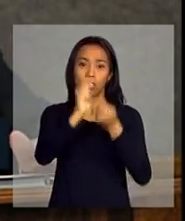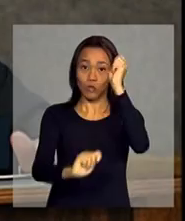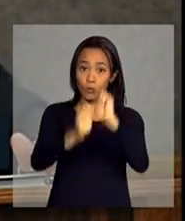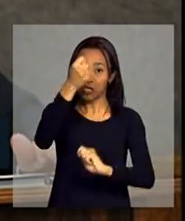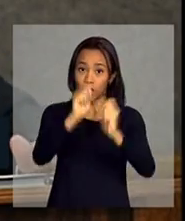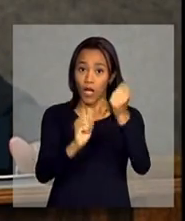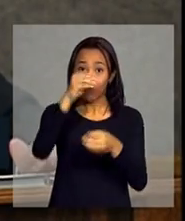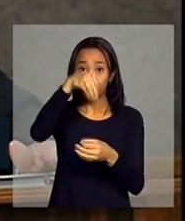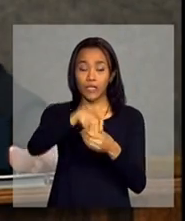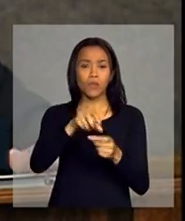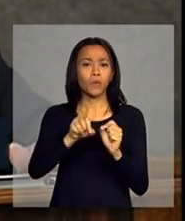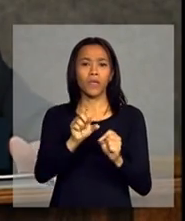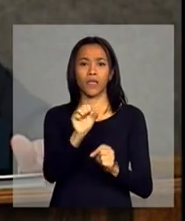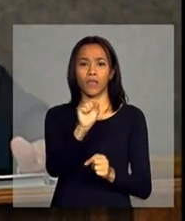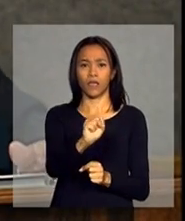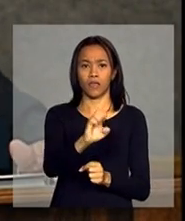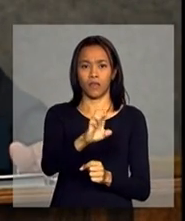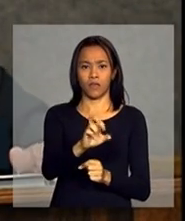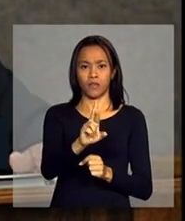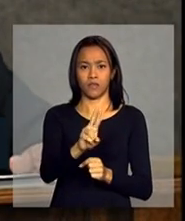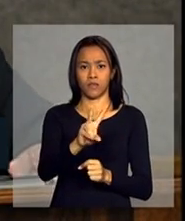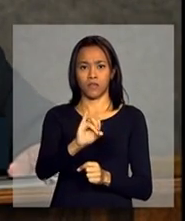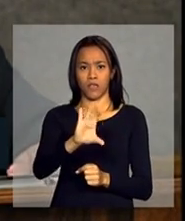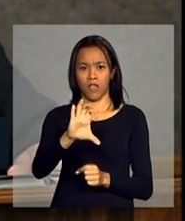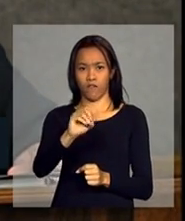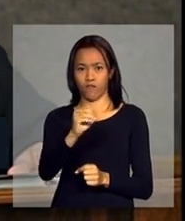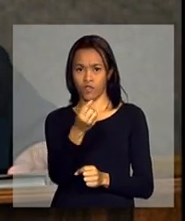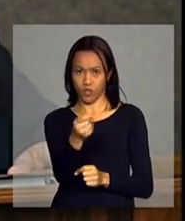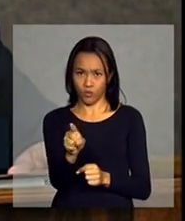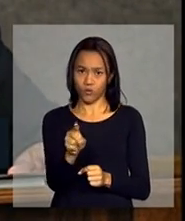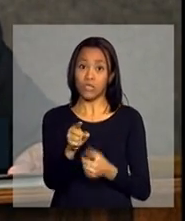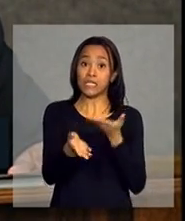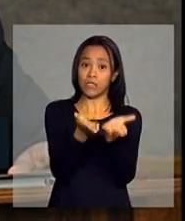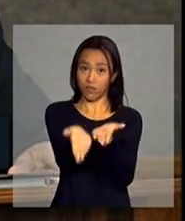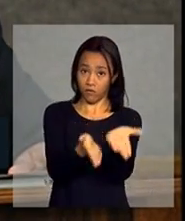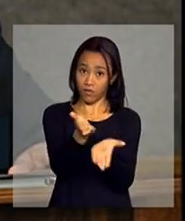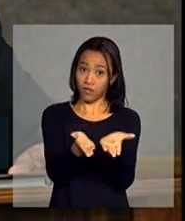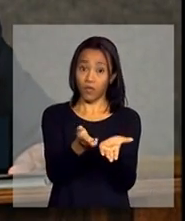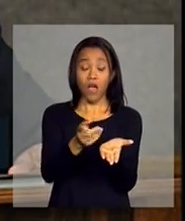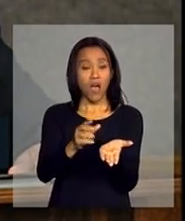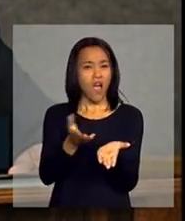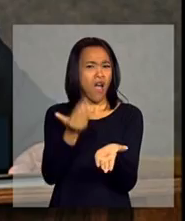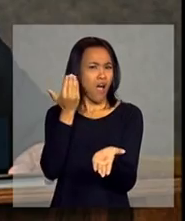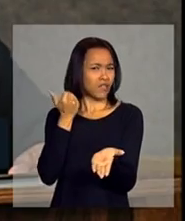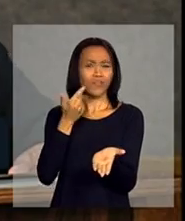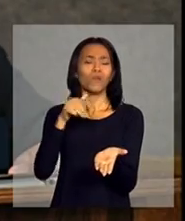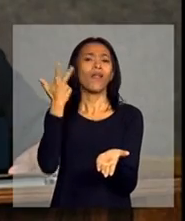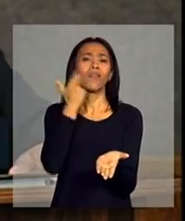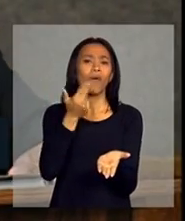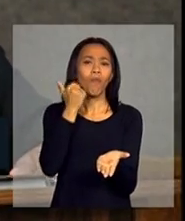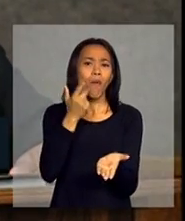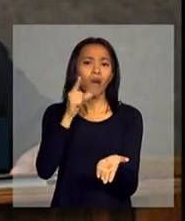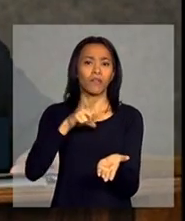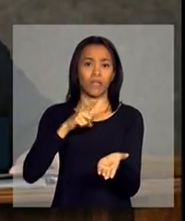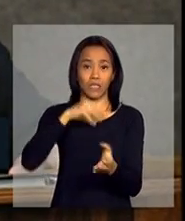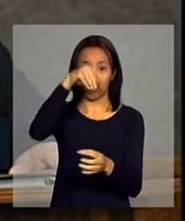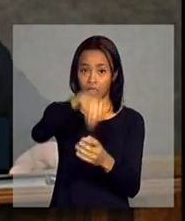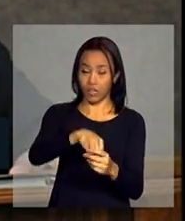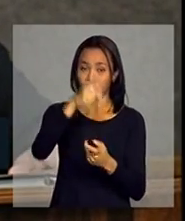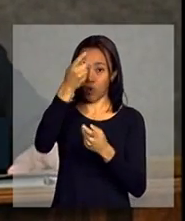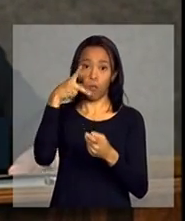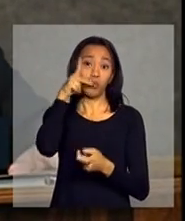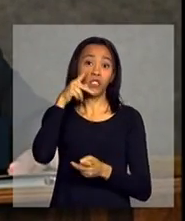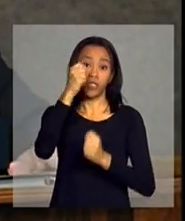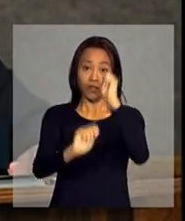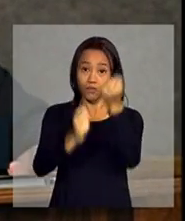serviços, quer dizer, não era comum no Brasil você ter uma política industrial onde explicitamente o setor de serviço